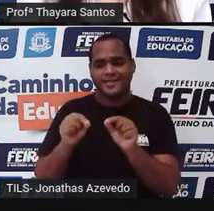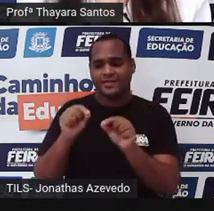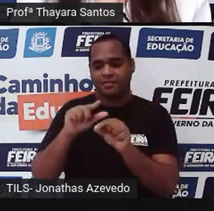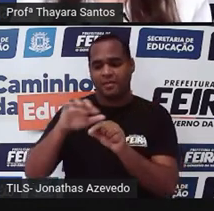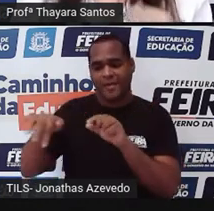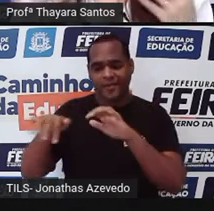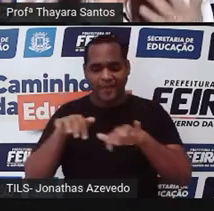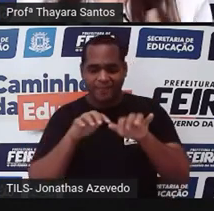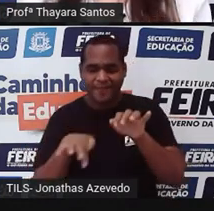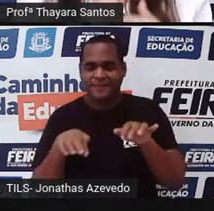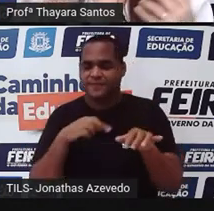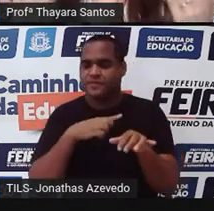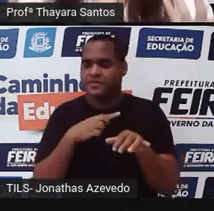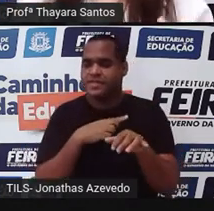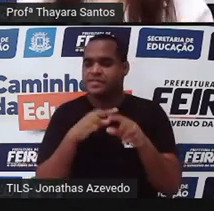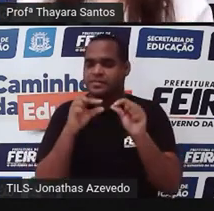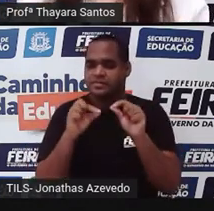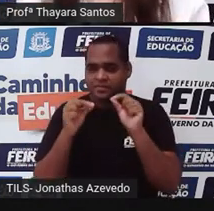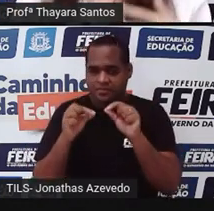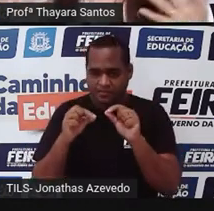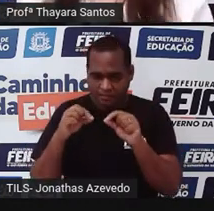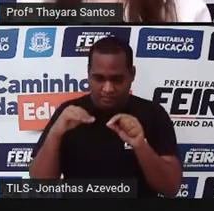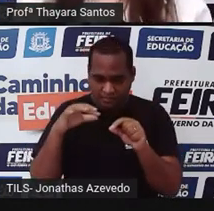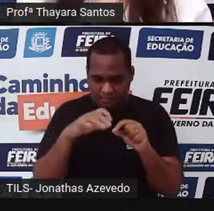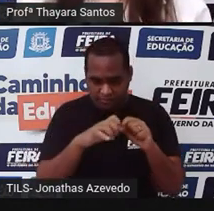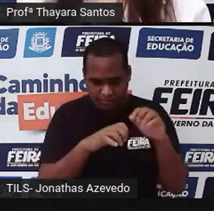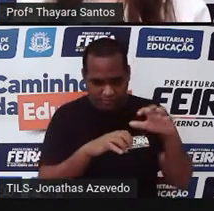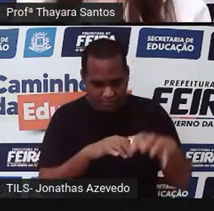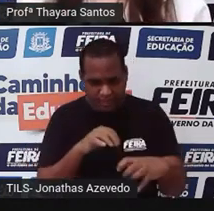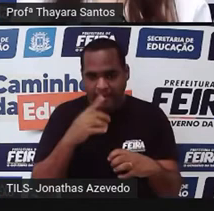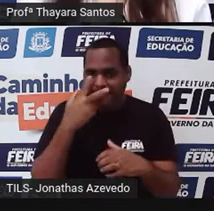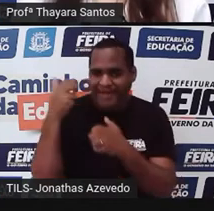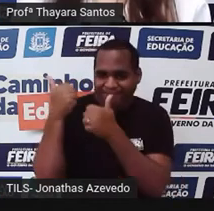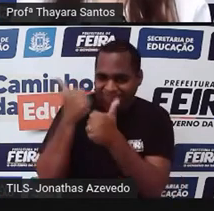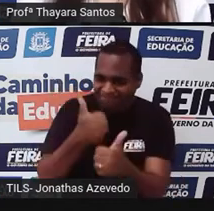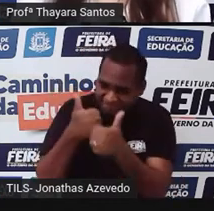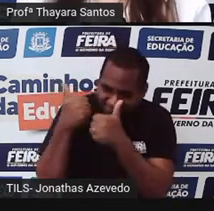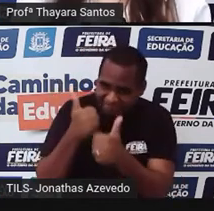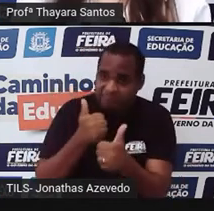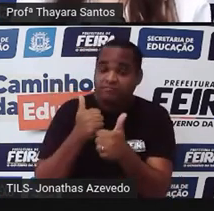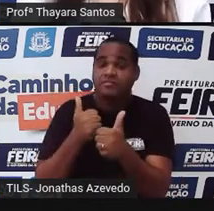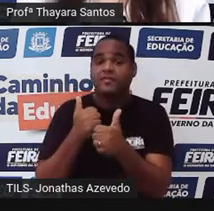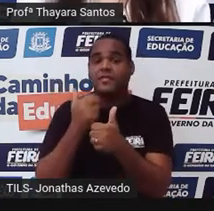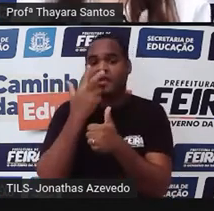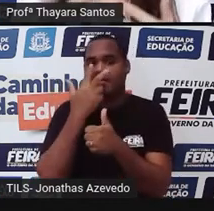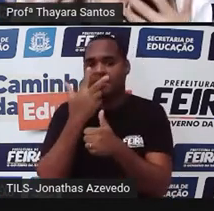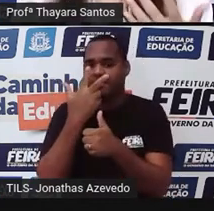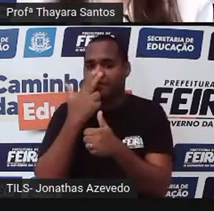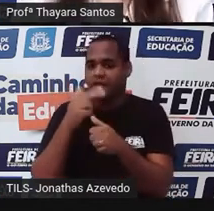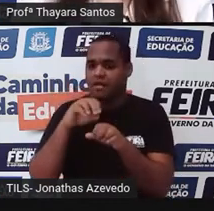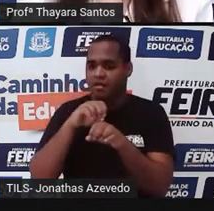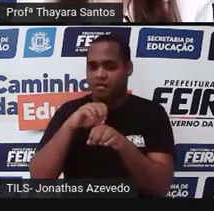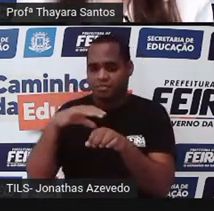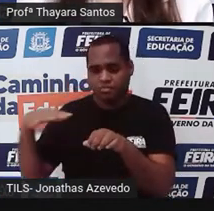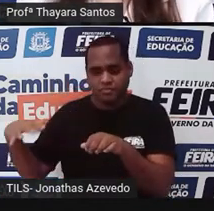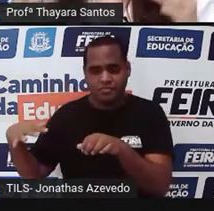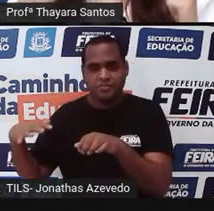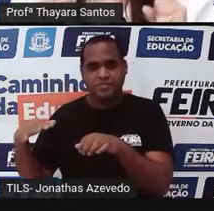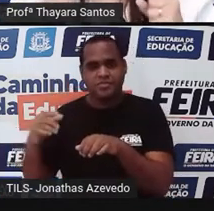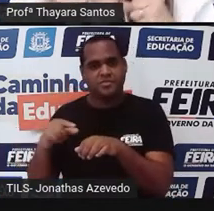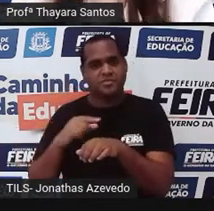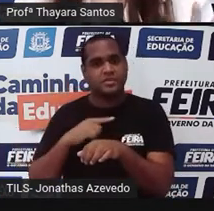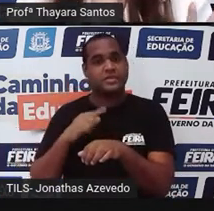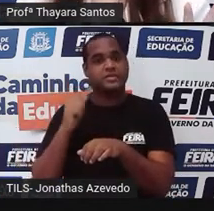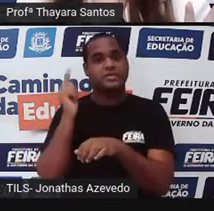ameaçados, quando eles percebem que tem um predador ali que está perseguindo eles, eles liberam parte do intestino deles. Eles